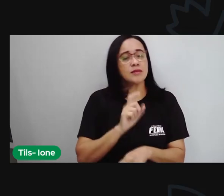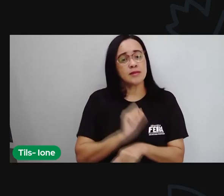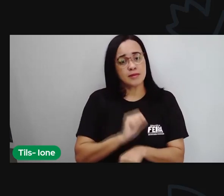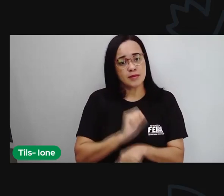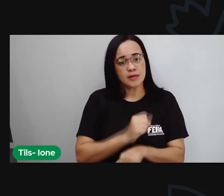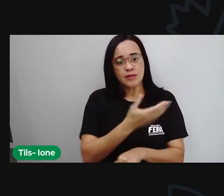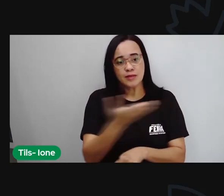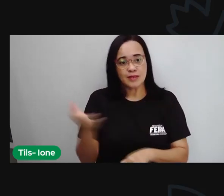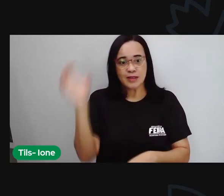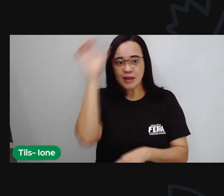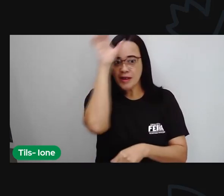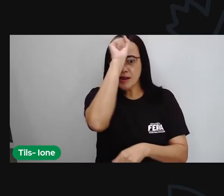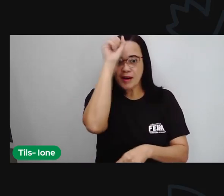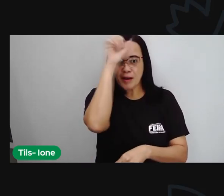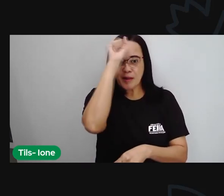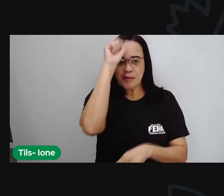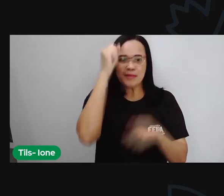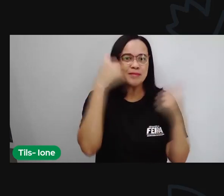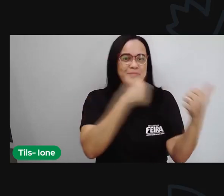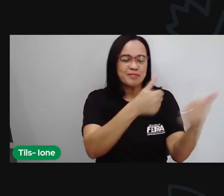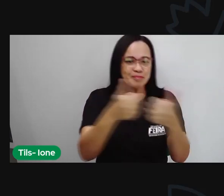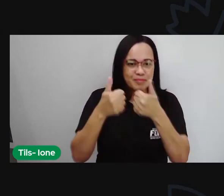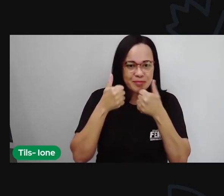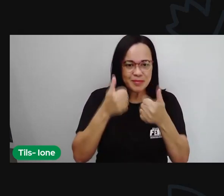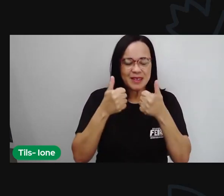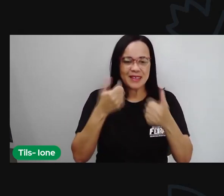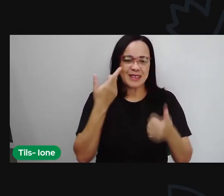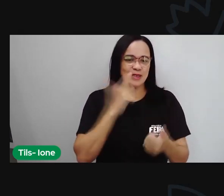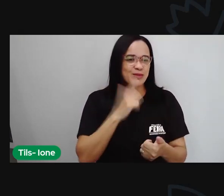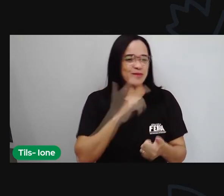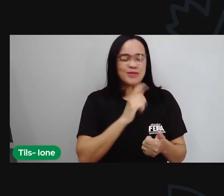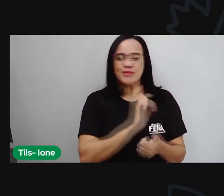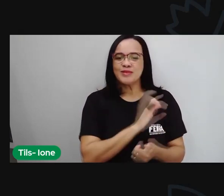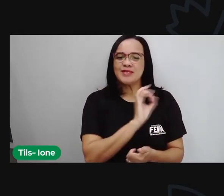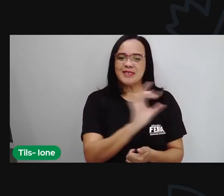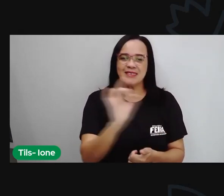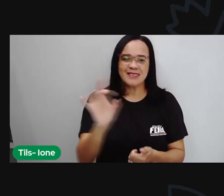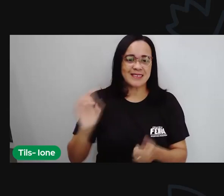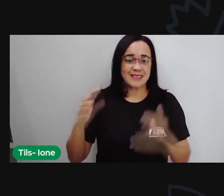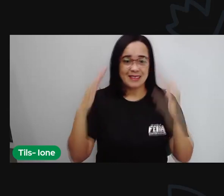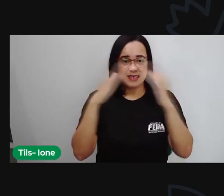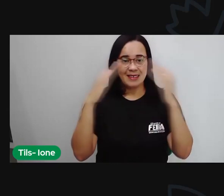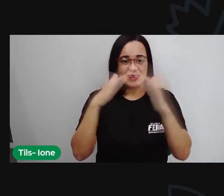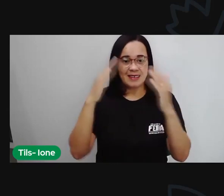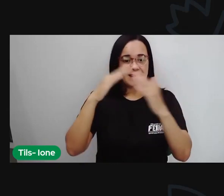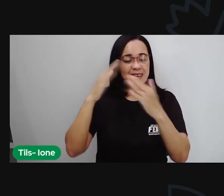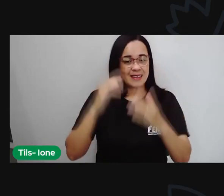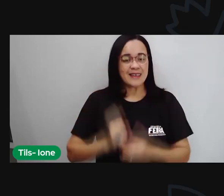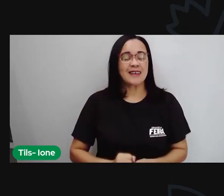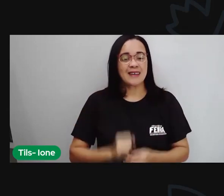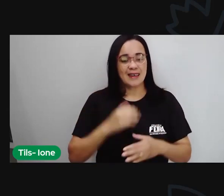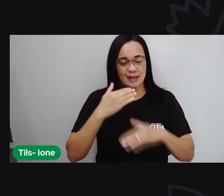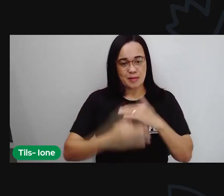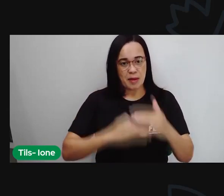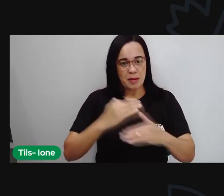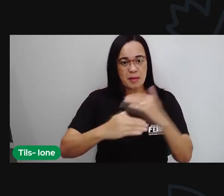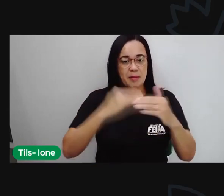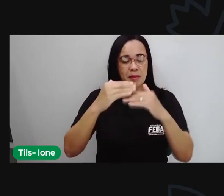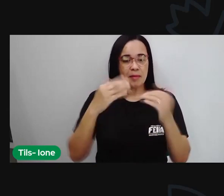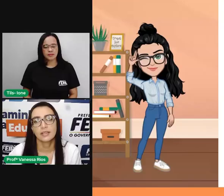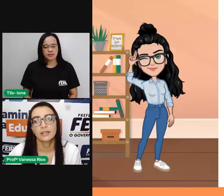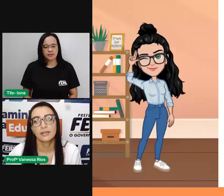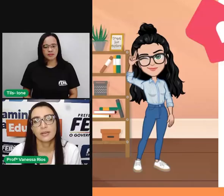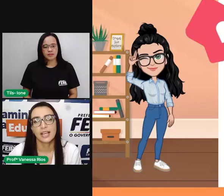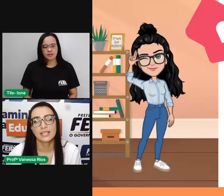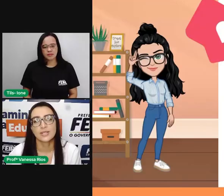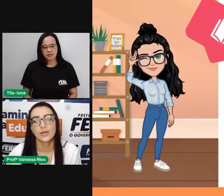conseguindo continuar, não é? Com os estudos de vocês aí de casa, tá certo? Vamos lá saber sobre o que nós estudaremos hoje.